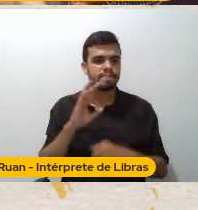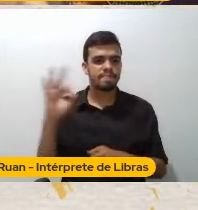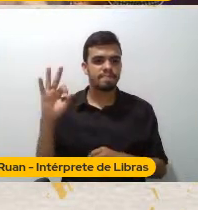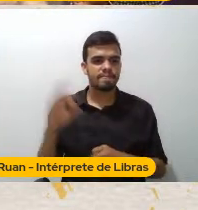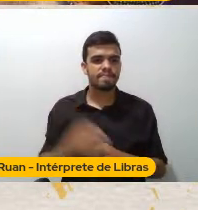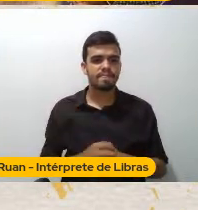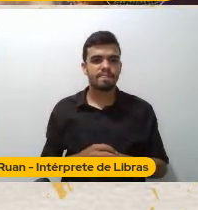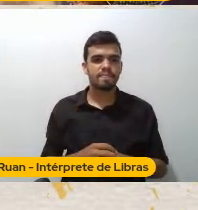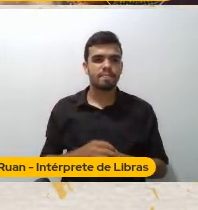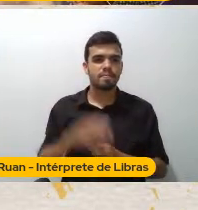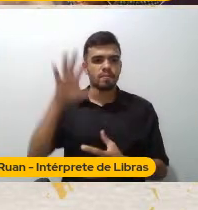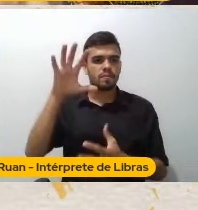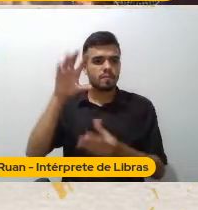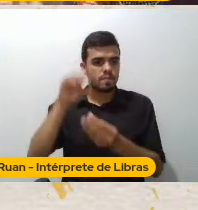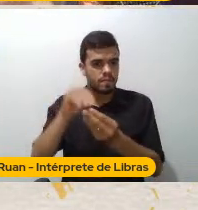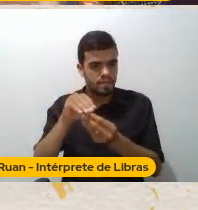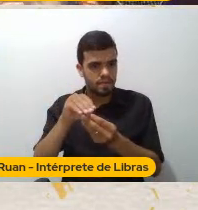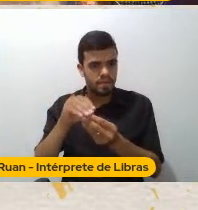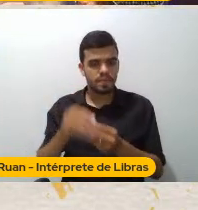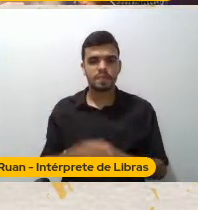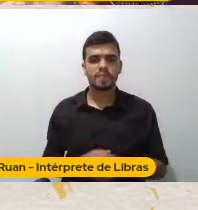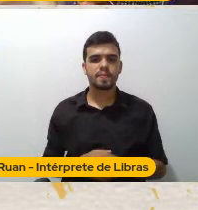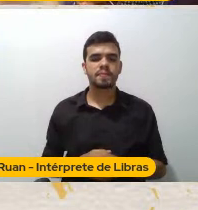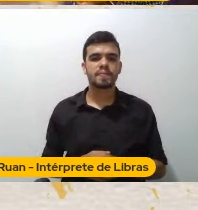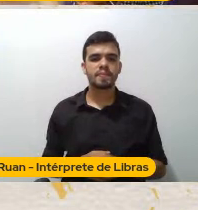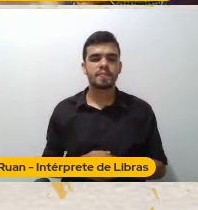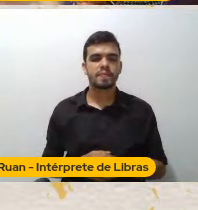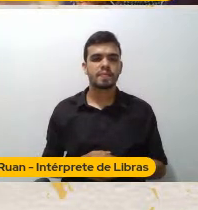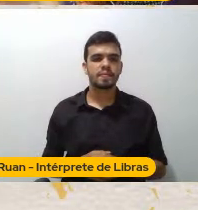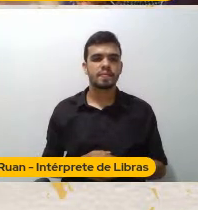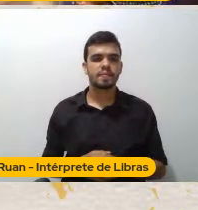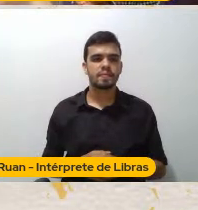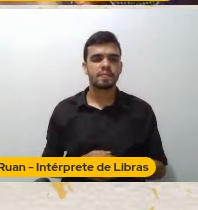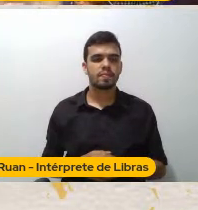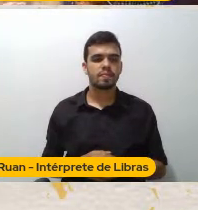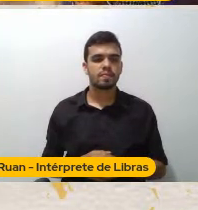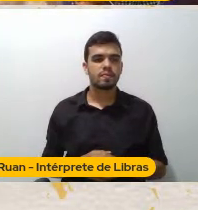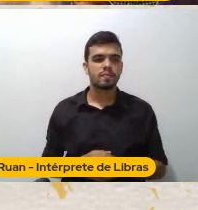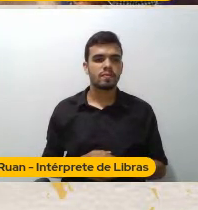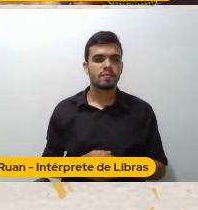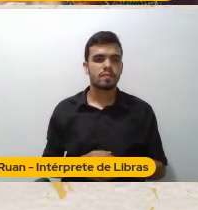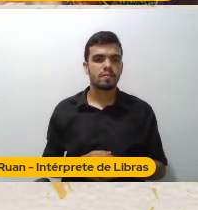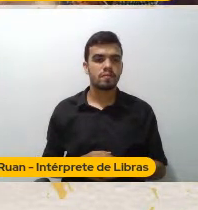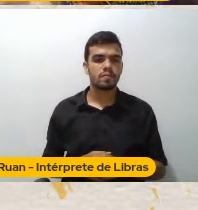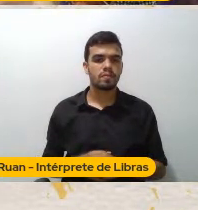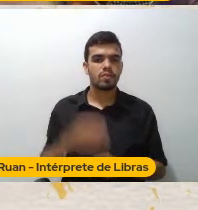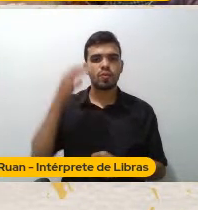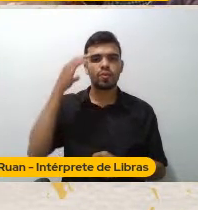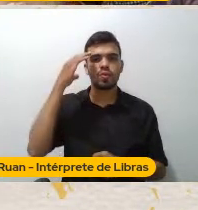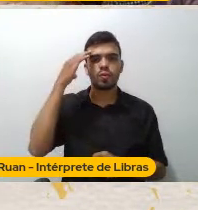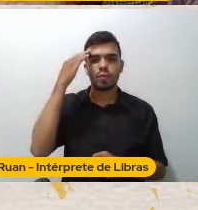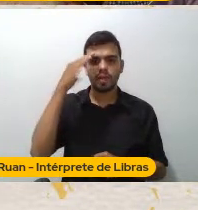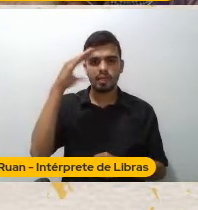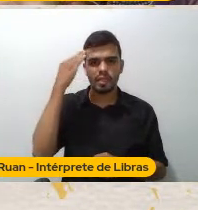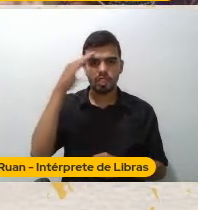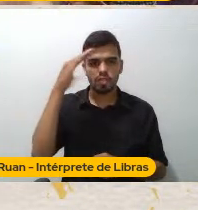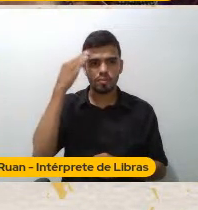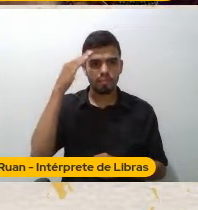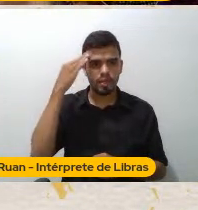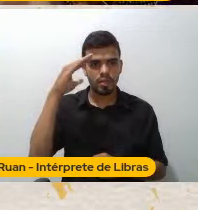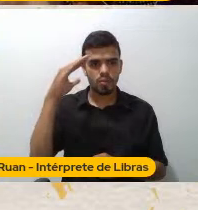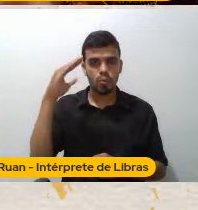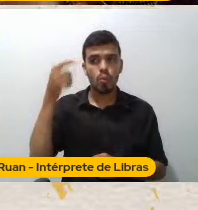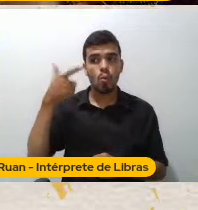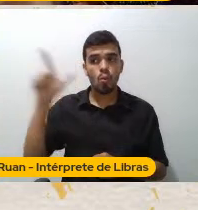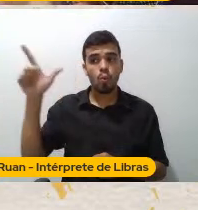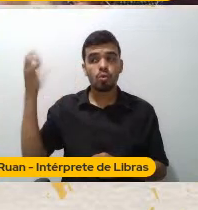Sintetizando Sintetizando A orientalização do outro O entendimento Da narrativa do outro Ele